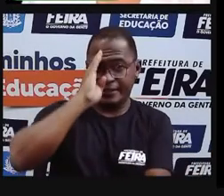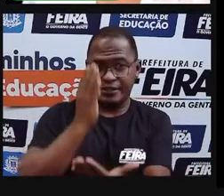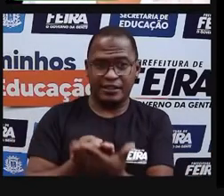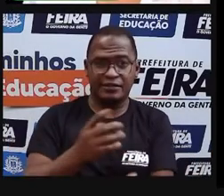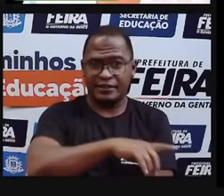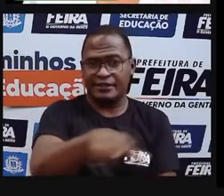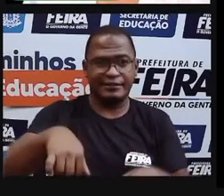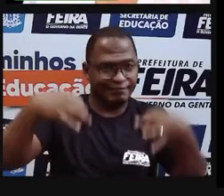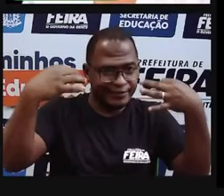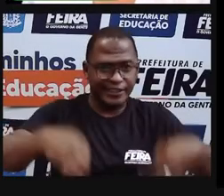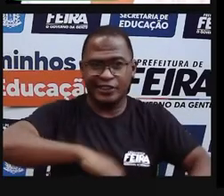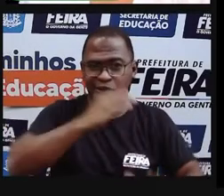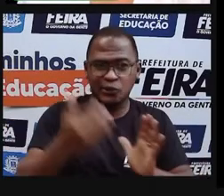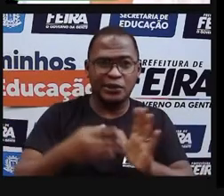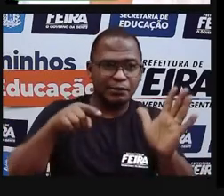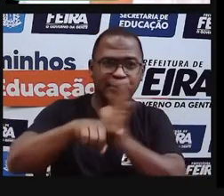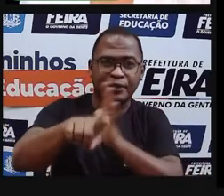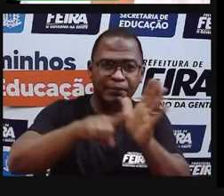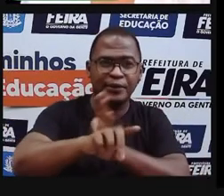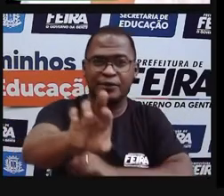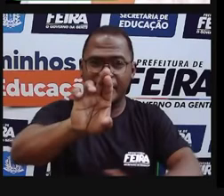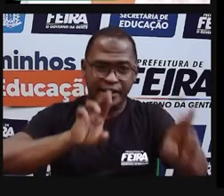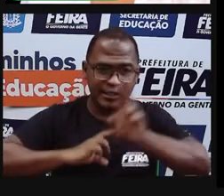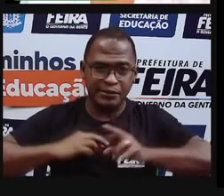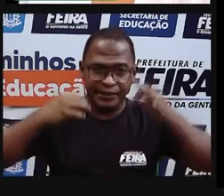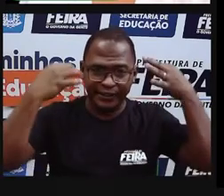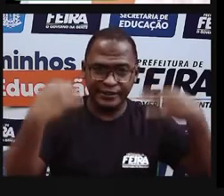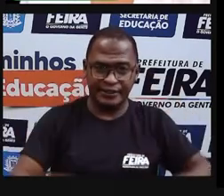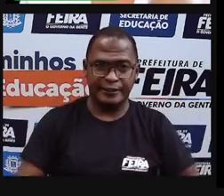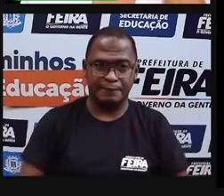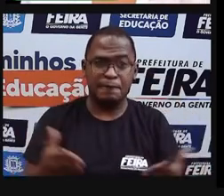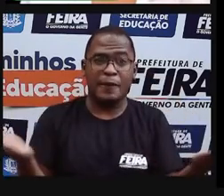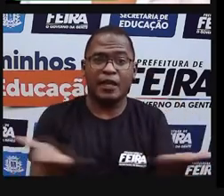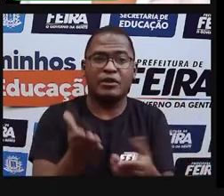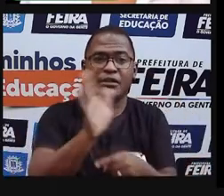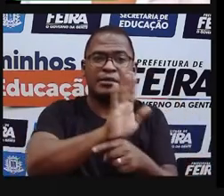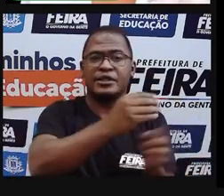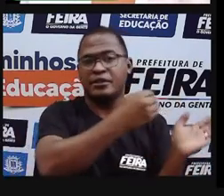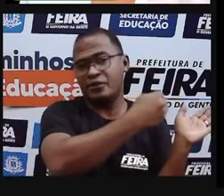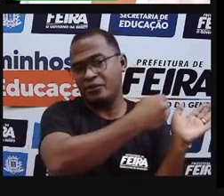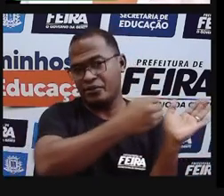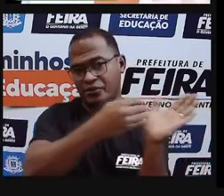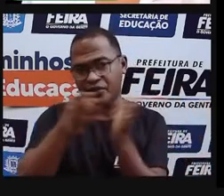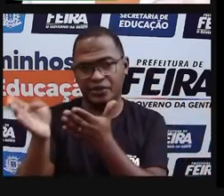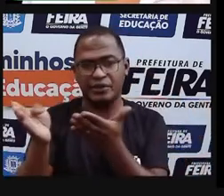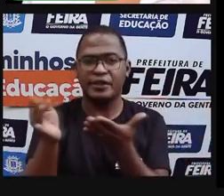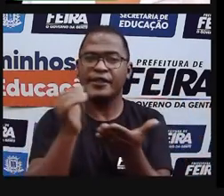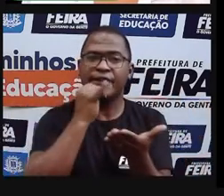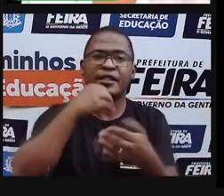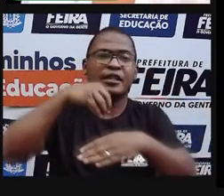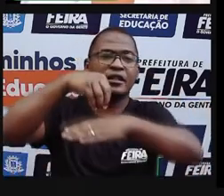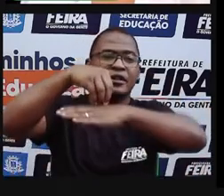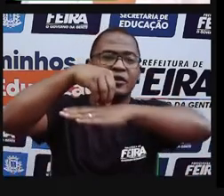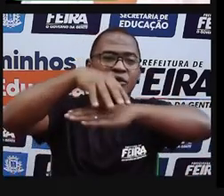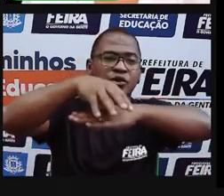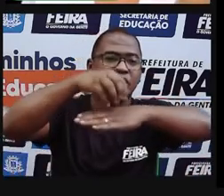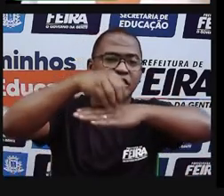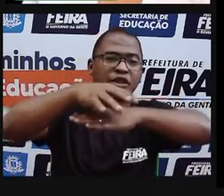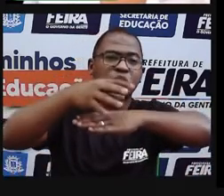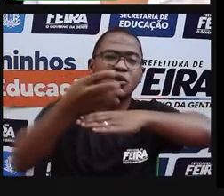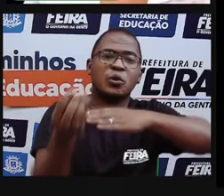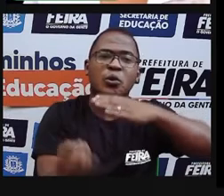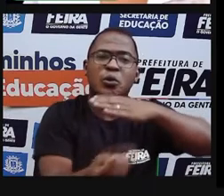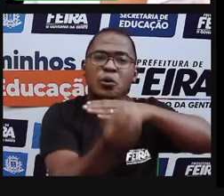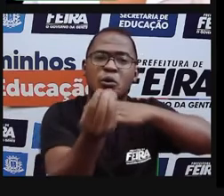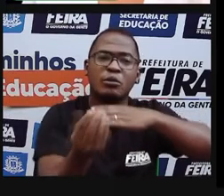E aqui, a gente vai assistir um pouquinho desse vídeo, né? Aqui vai trazer algumas dicas sobre alimentação adequada. A gente sabe